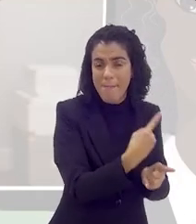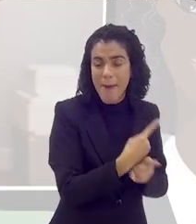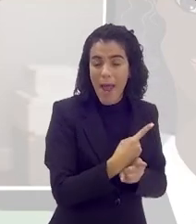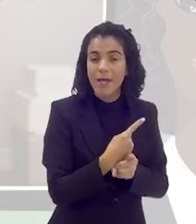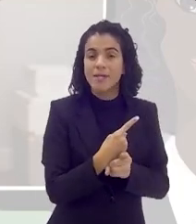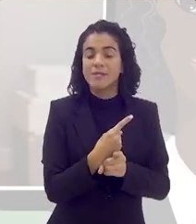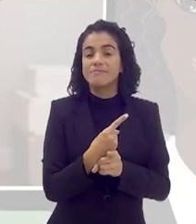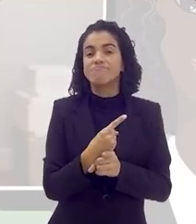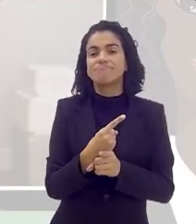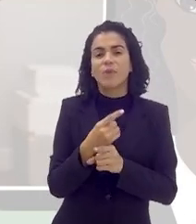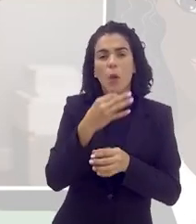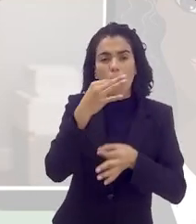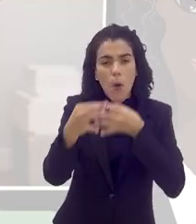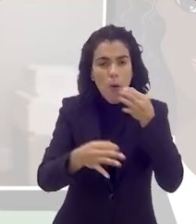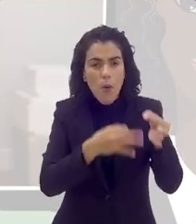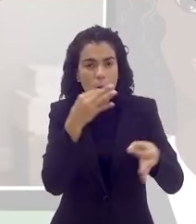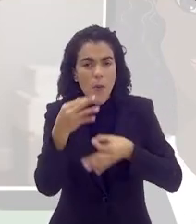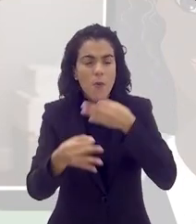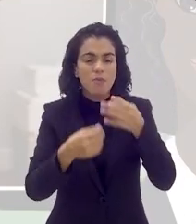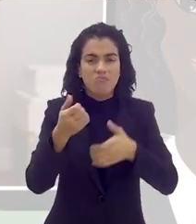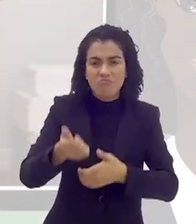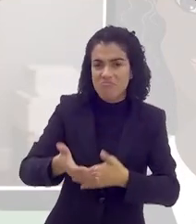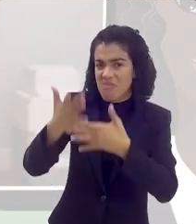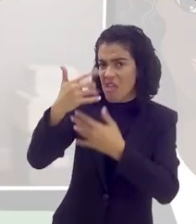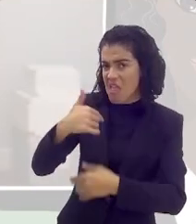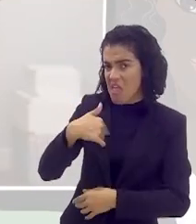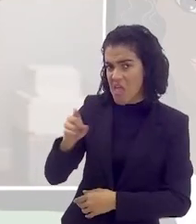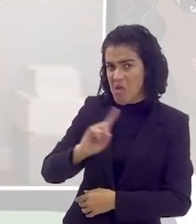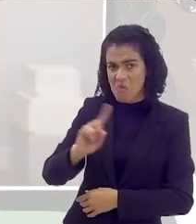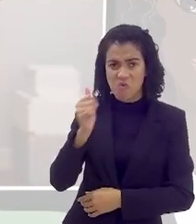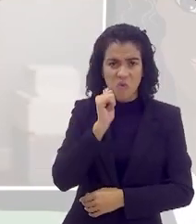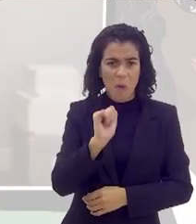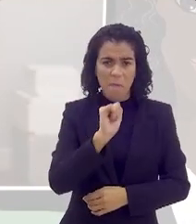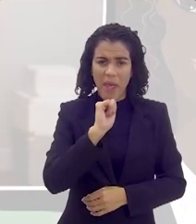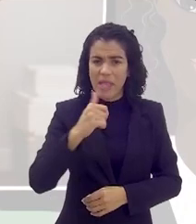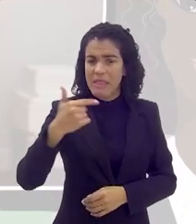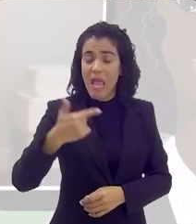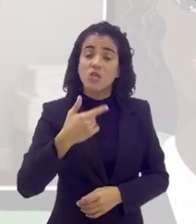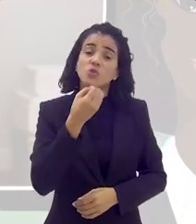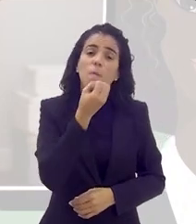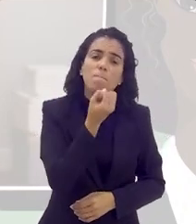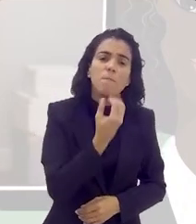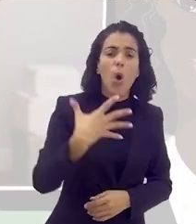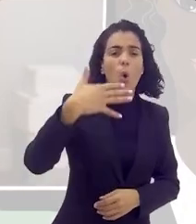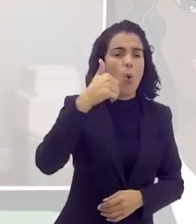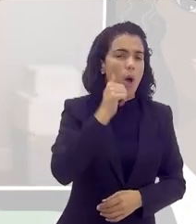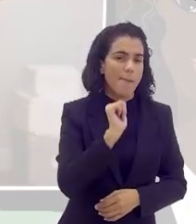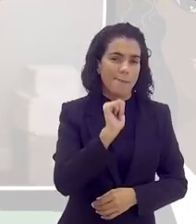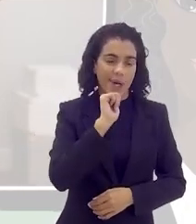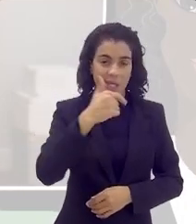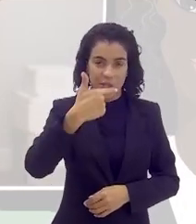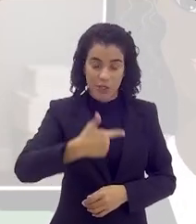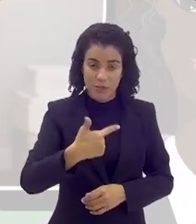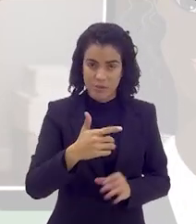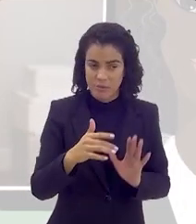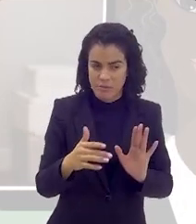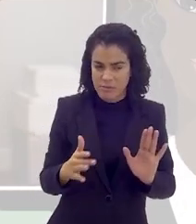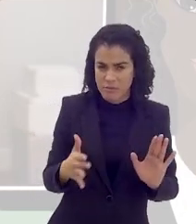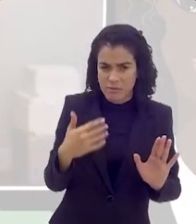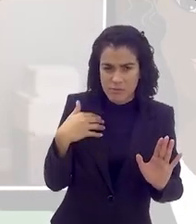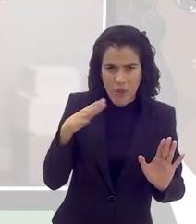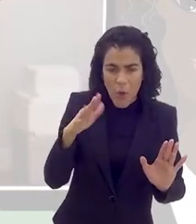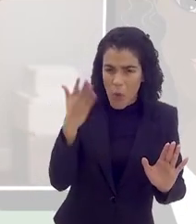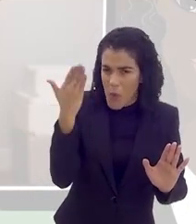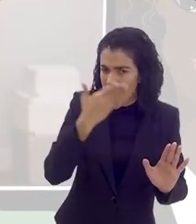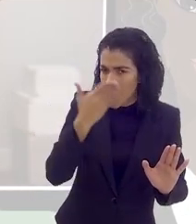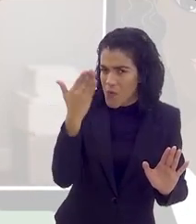muitas, é, muitos comentários, é, não, eu não sou madrasta, eu sou boa drasta, mas, eu